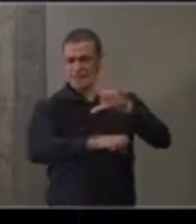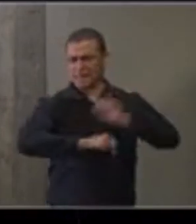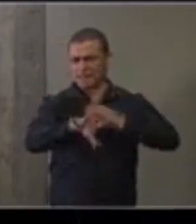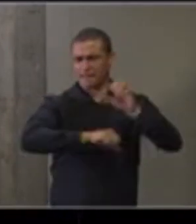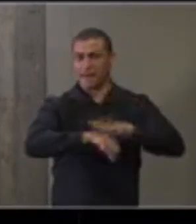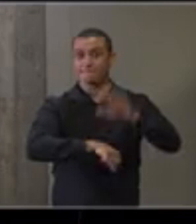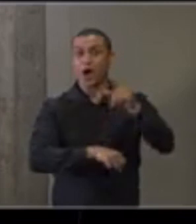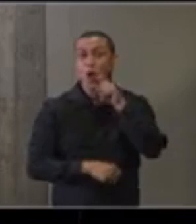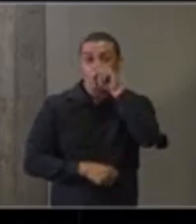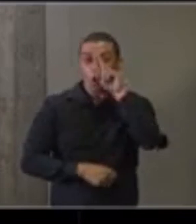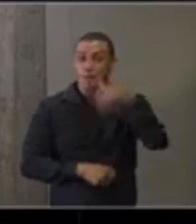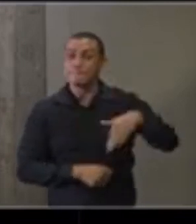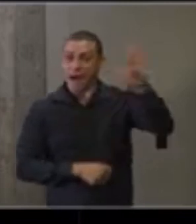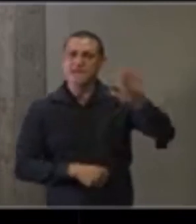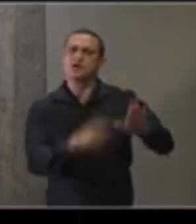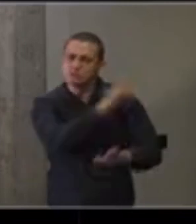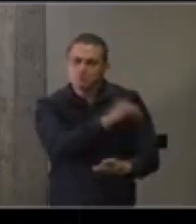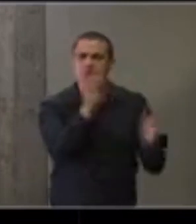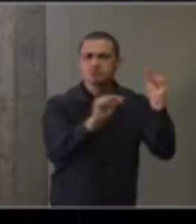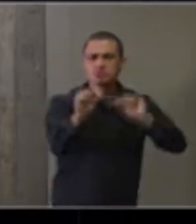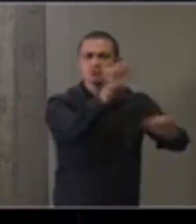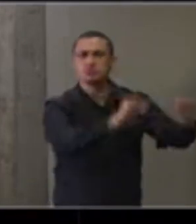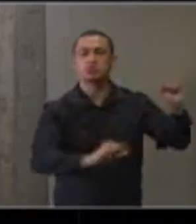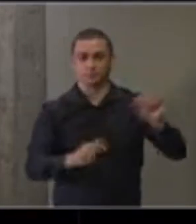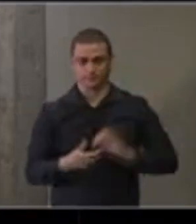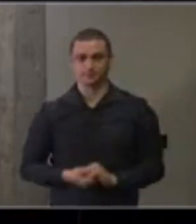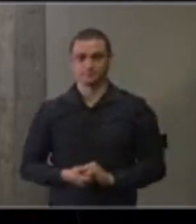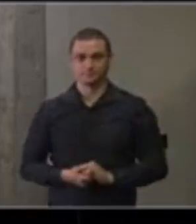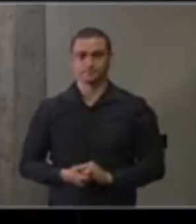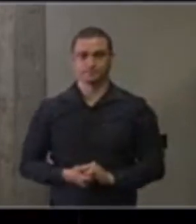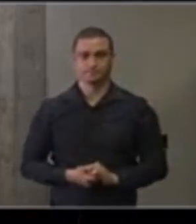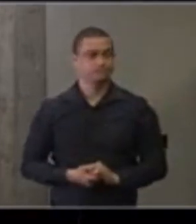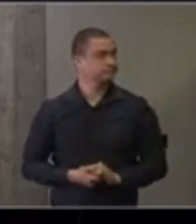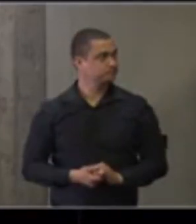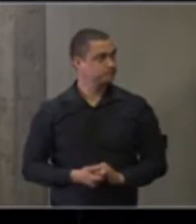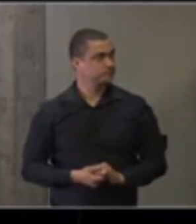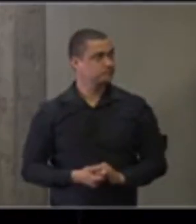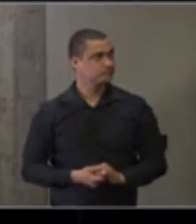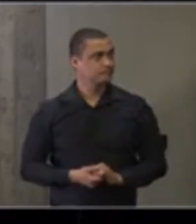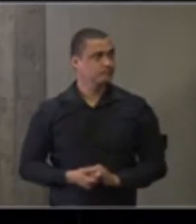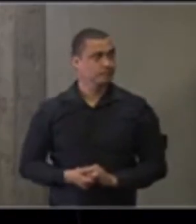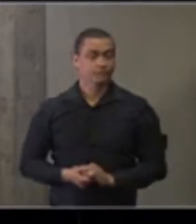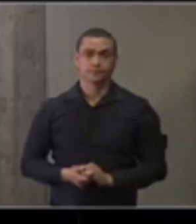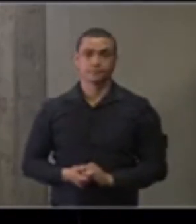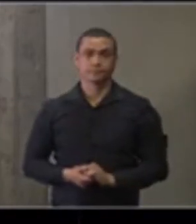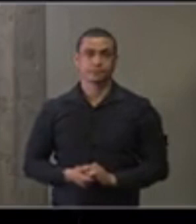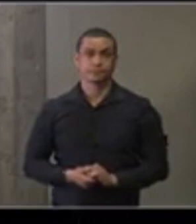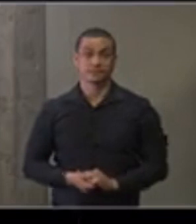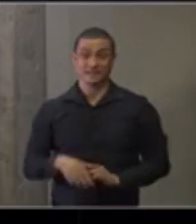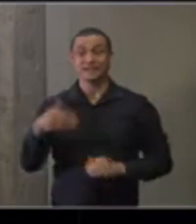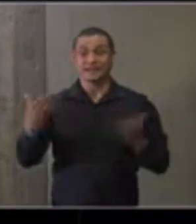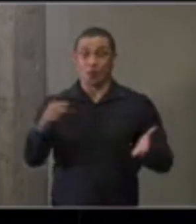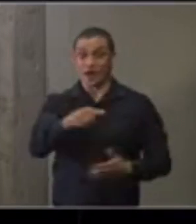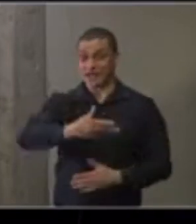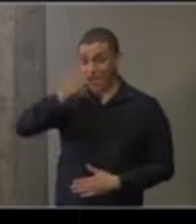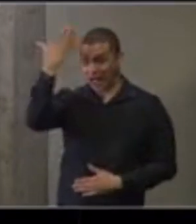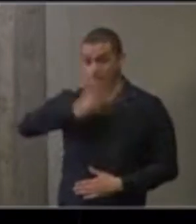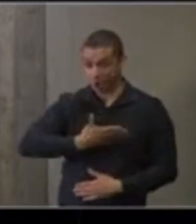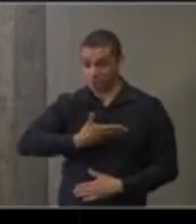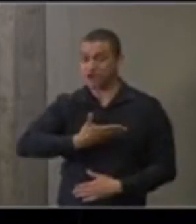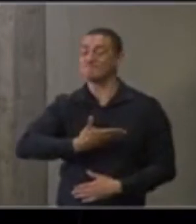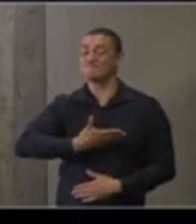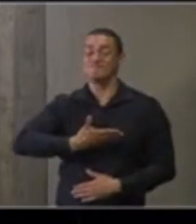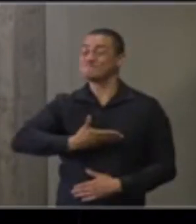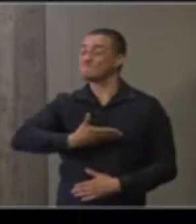onde o risco era maior, onde a exposição era maior. Próximo. Esta, portanto, é a prova mais